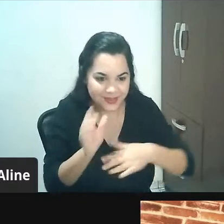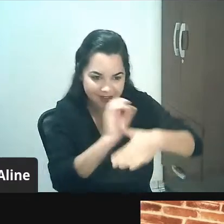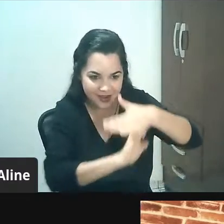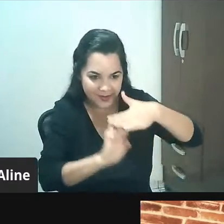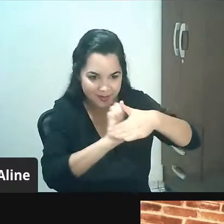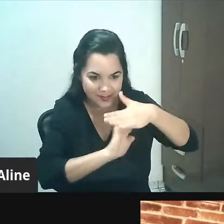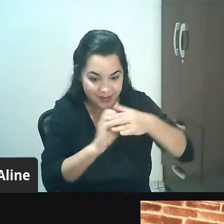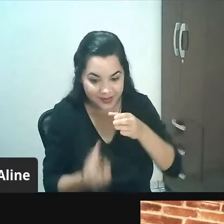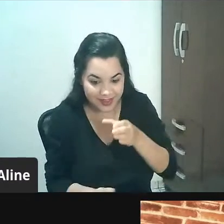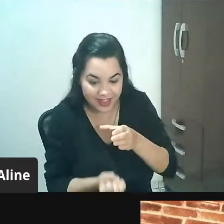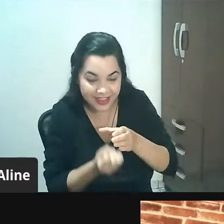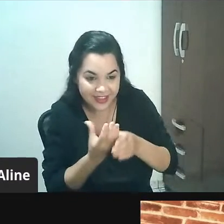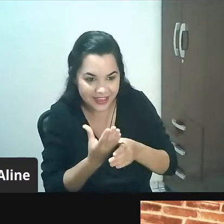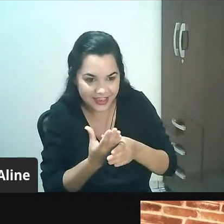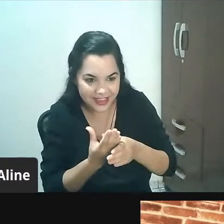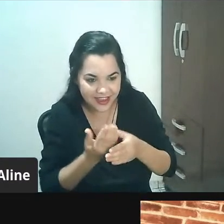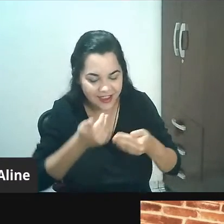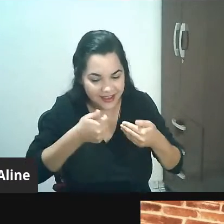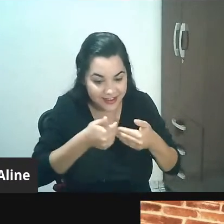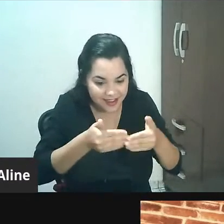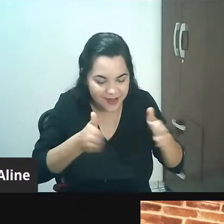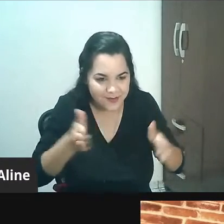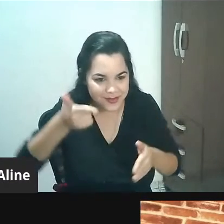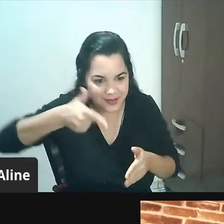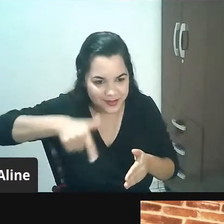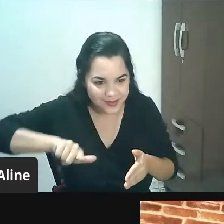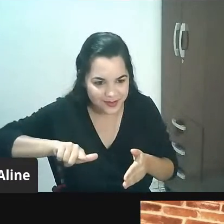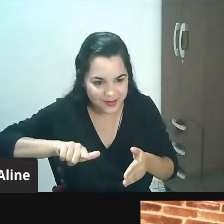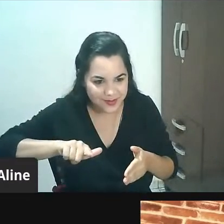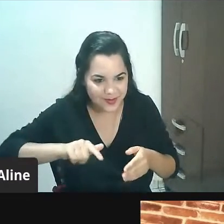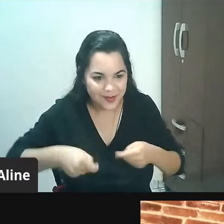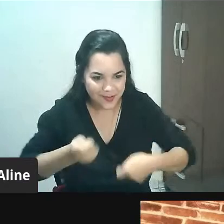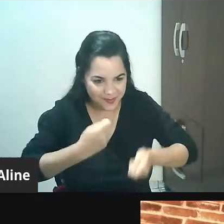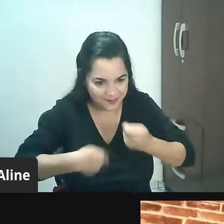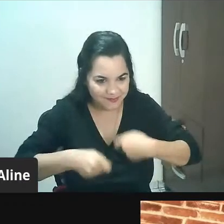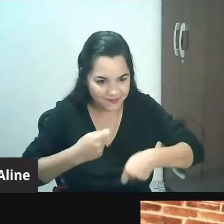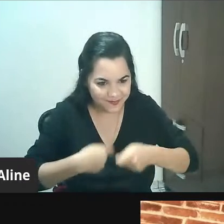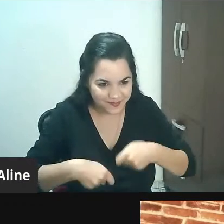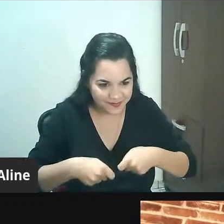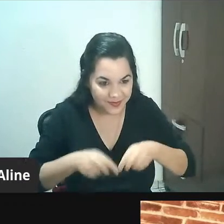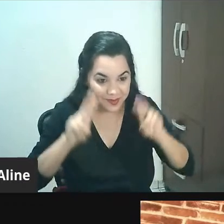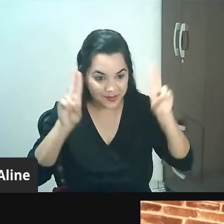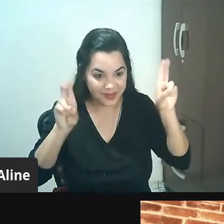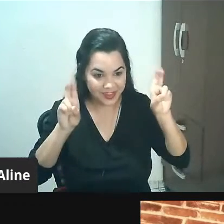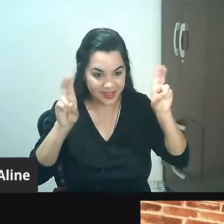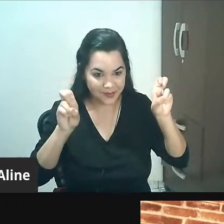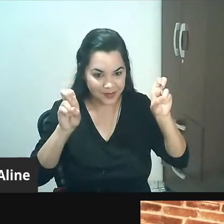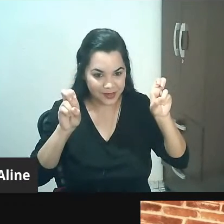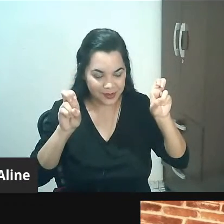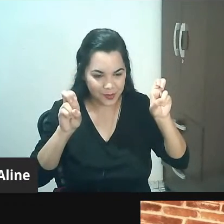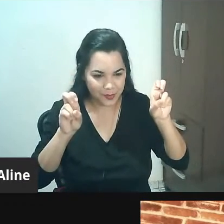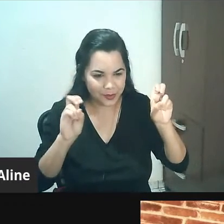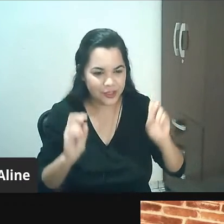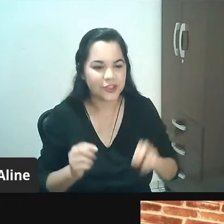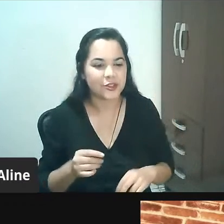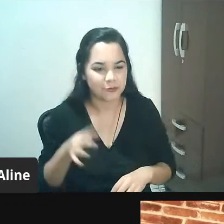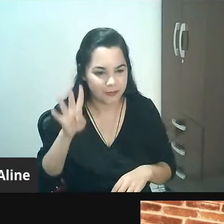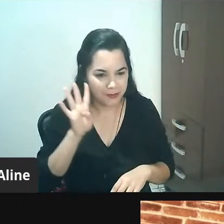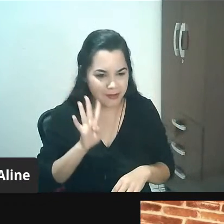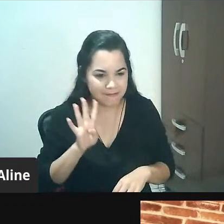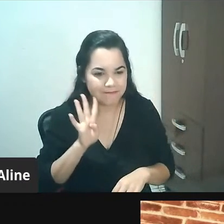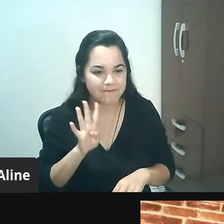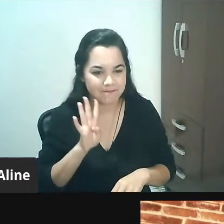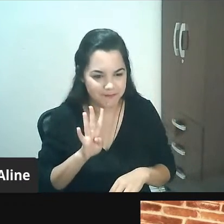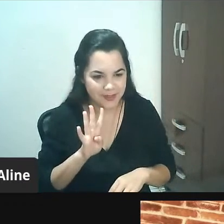contribuindo para a retomada do crescimento econômico. No assunto de hoje, nós vamos falar sobre um tema super relevante